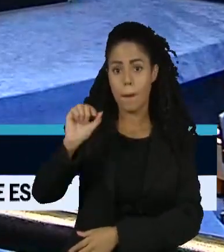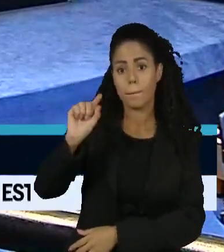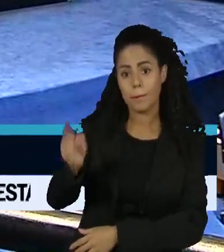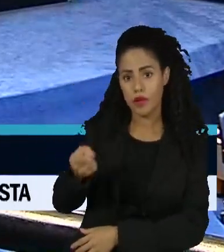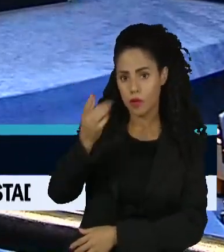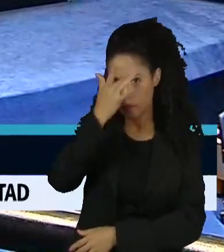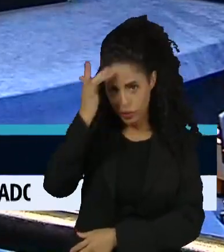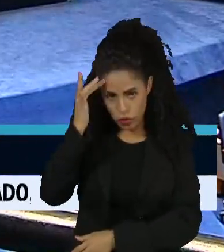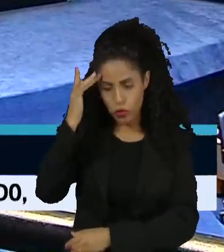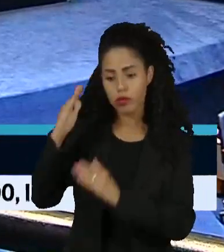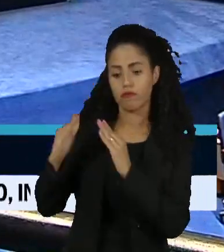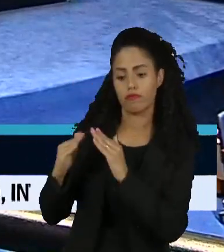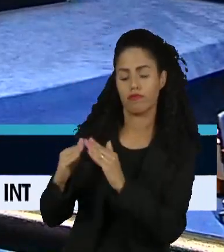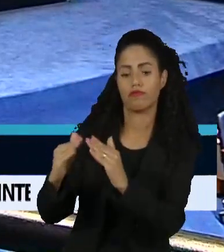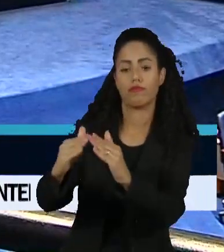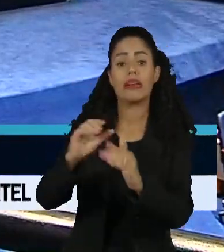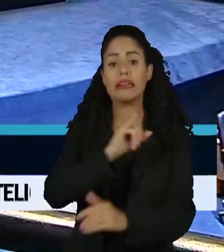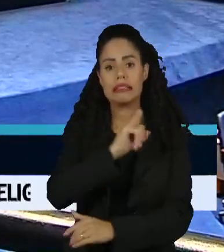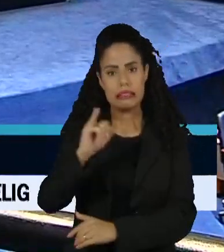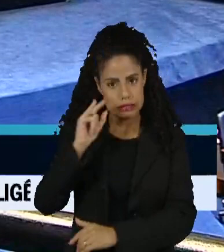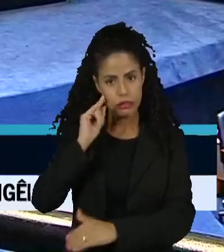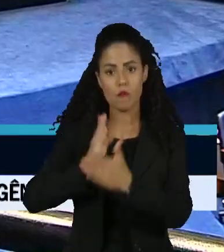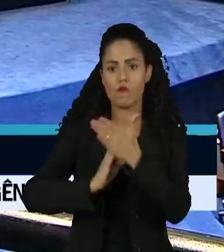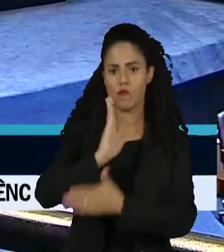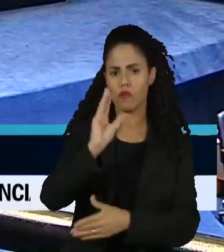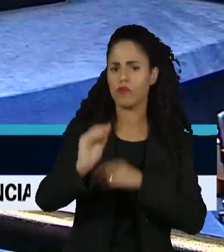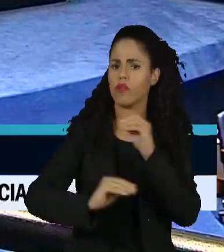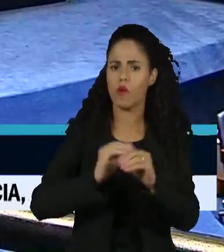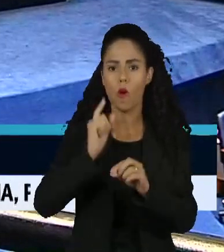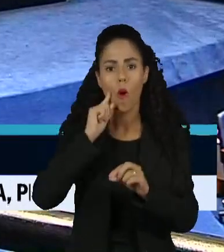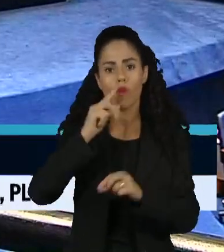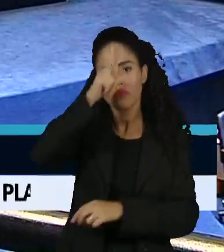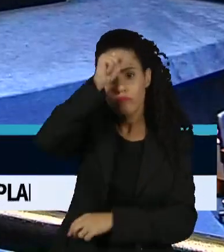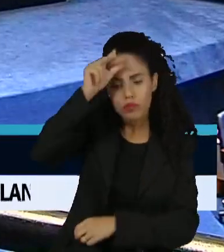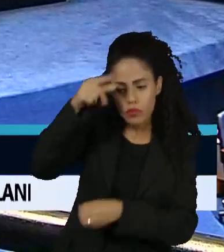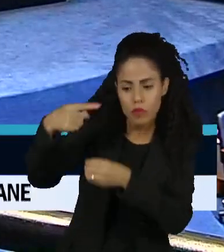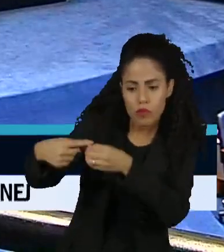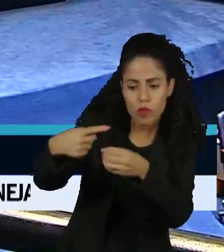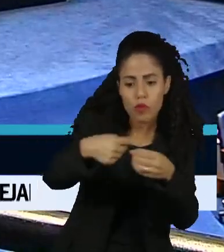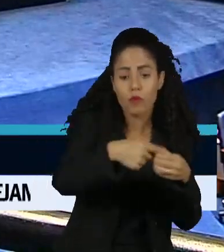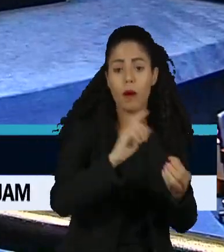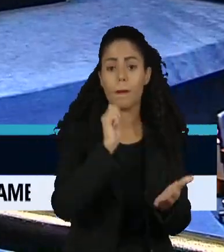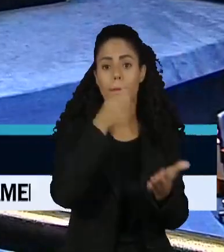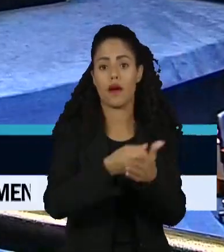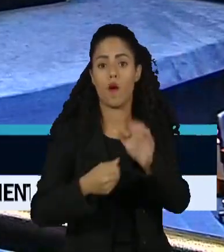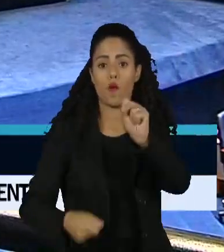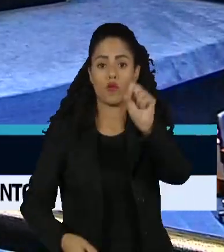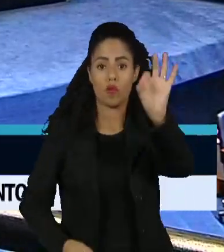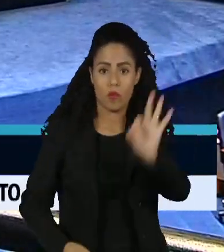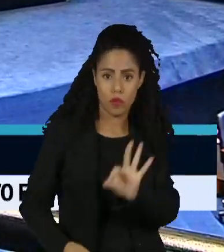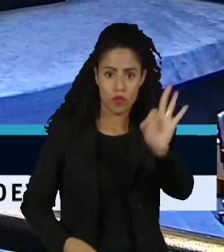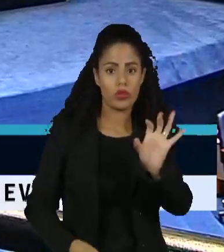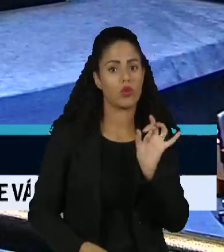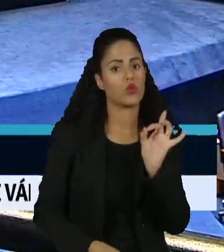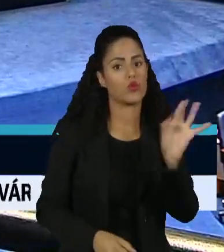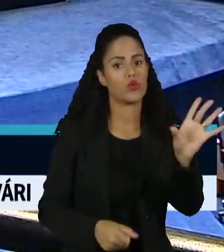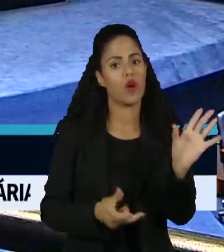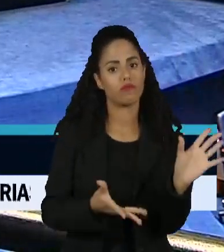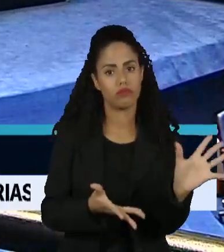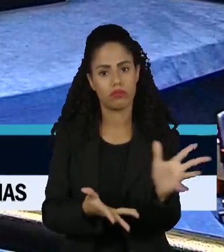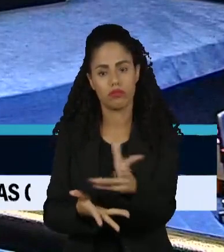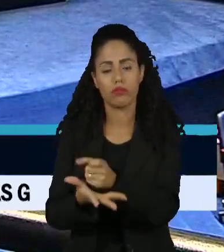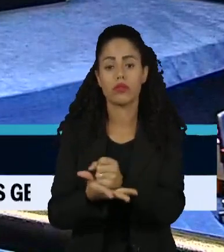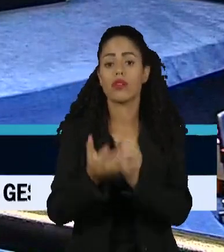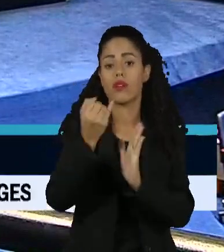habitantes. Caso seja sancionado, esses municípios vão pagar 8% de contribuição previdenciária no